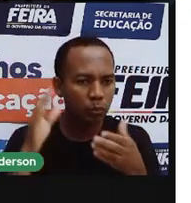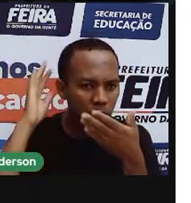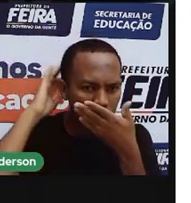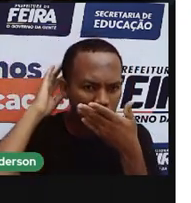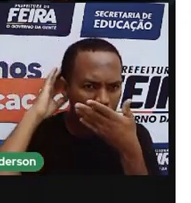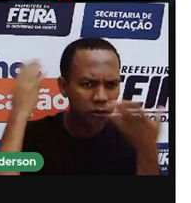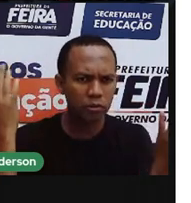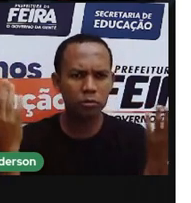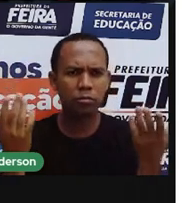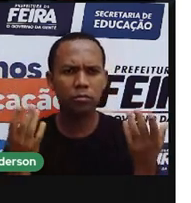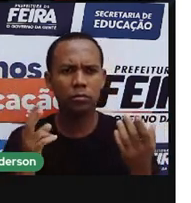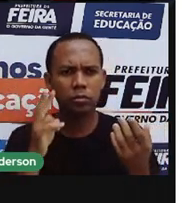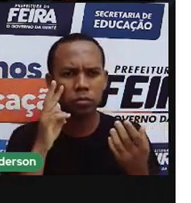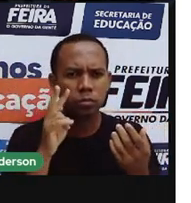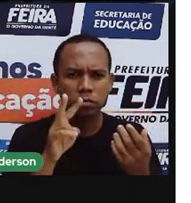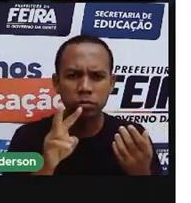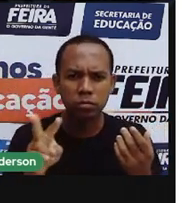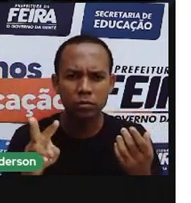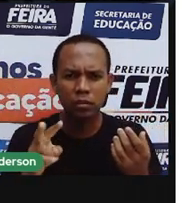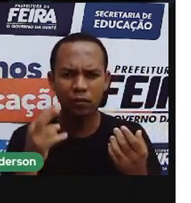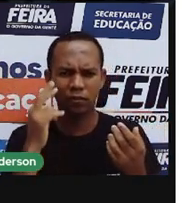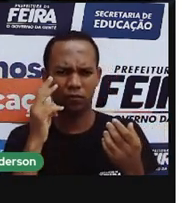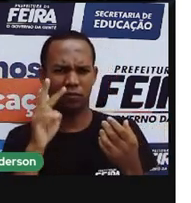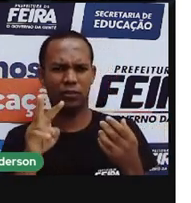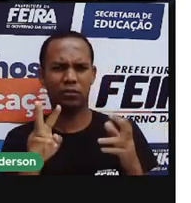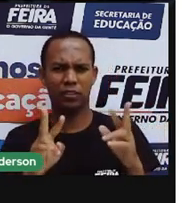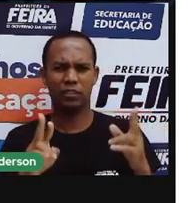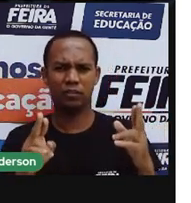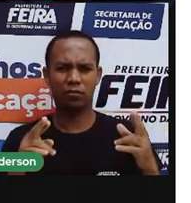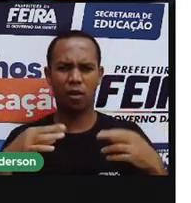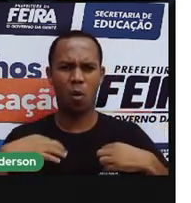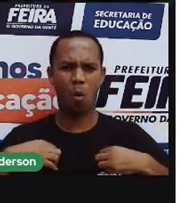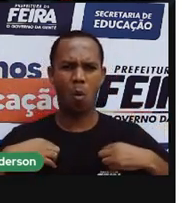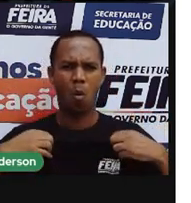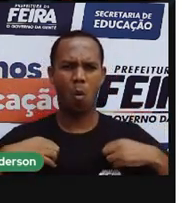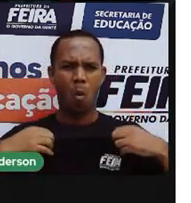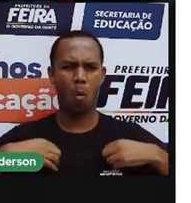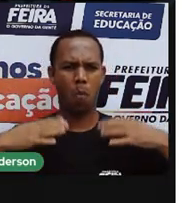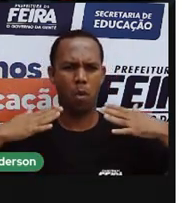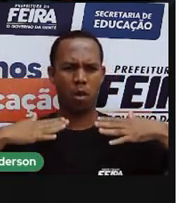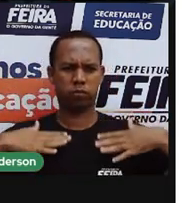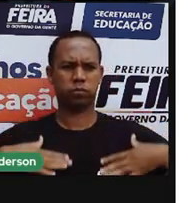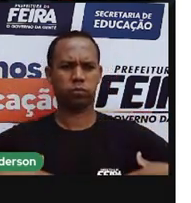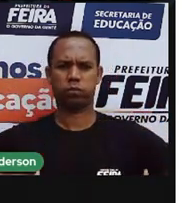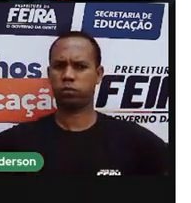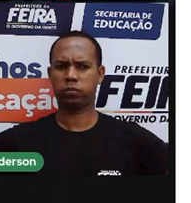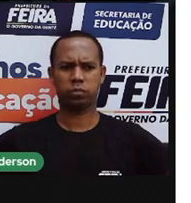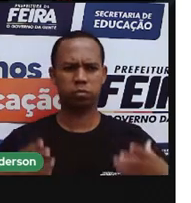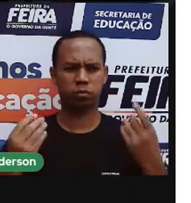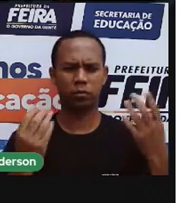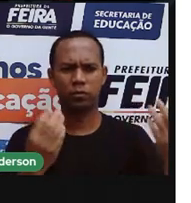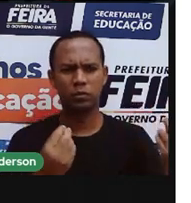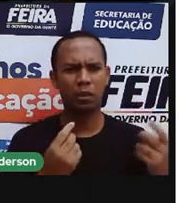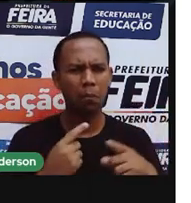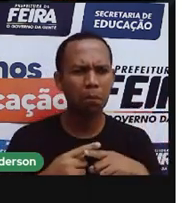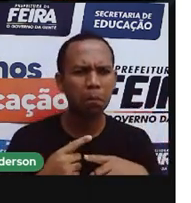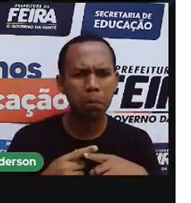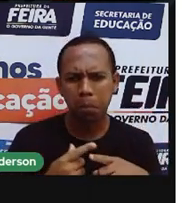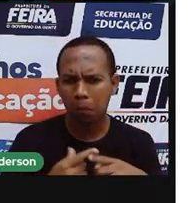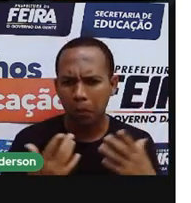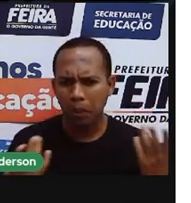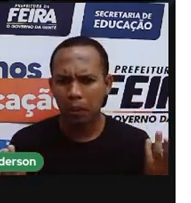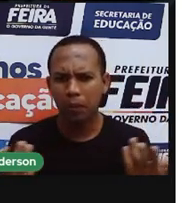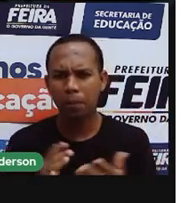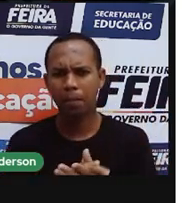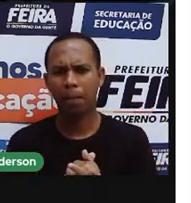daquelas pessoas estarem com tantas roupas, da mesma forma que os portugueses, eles não entendem o porquê, né, dos